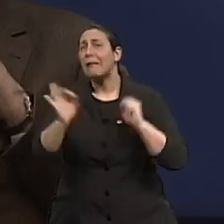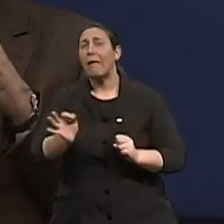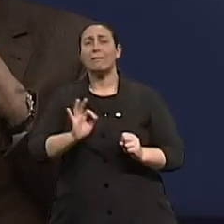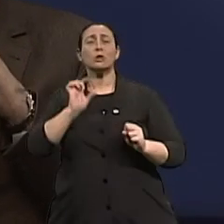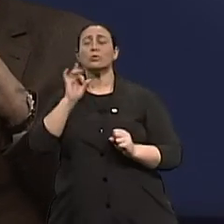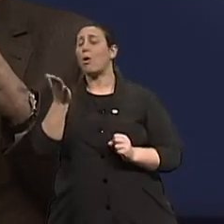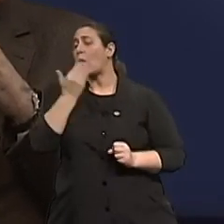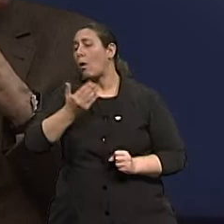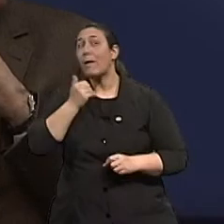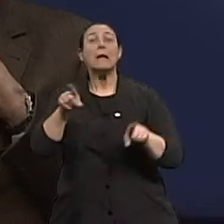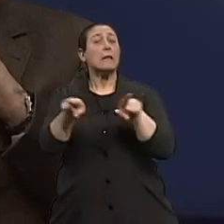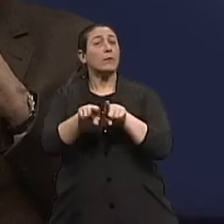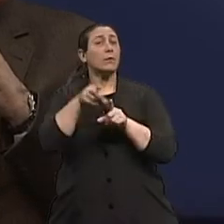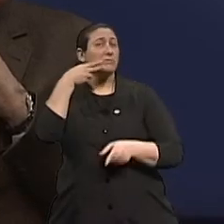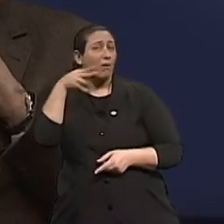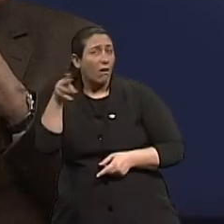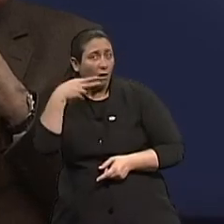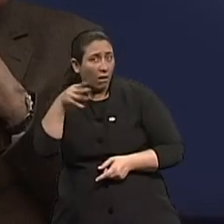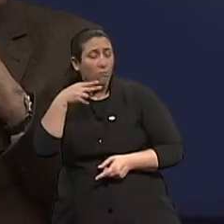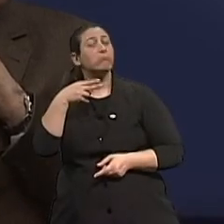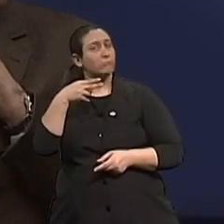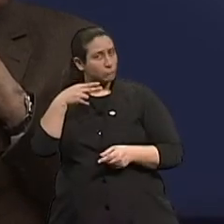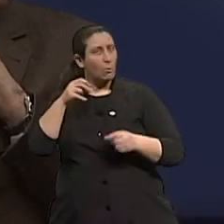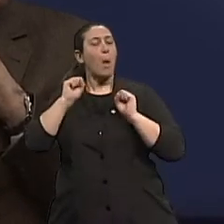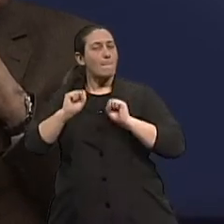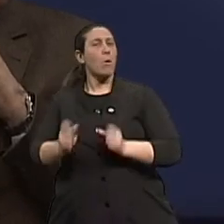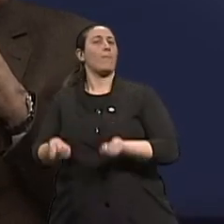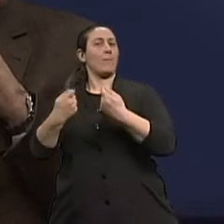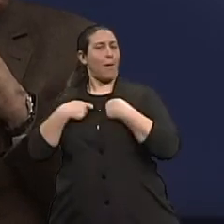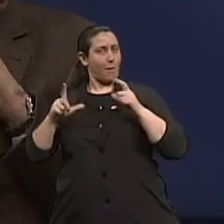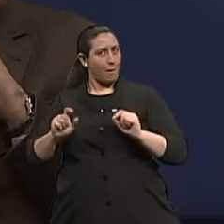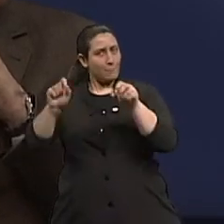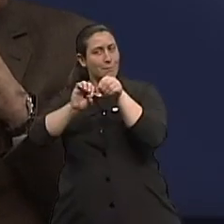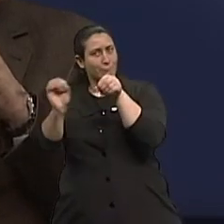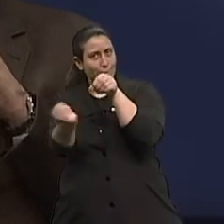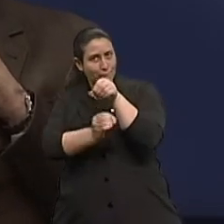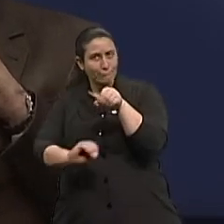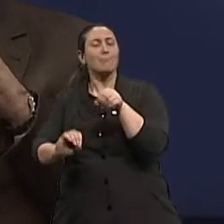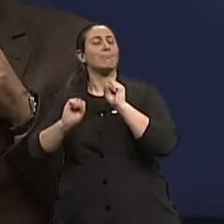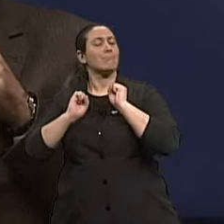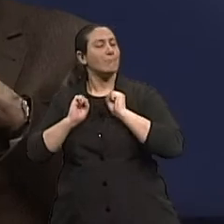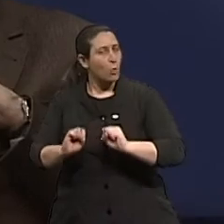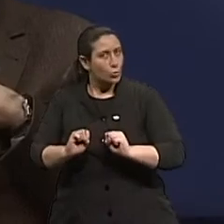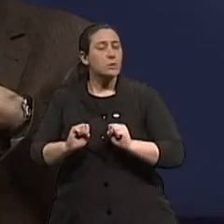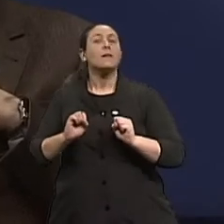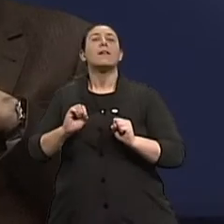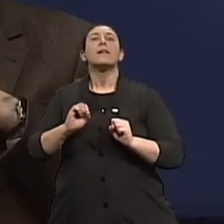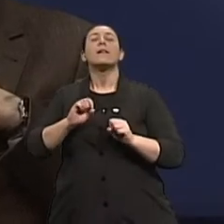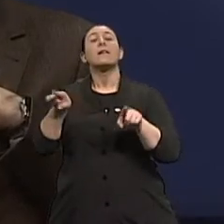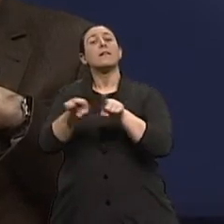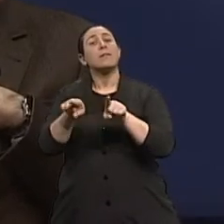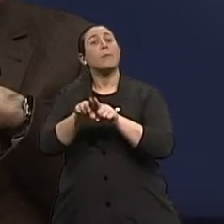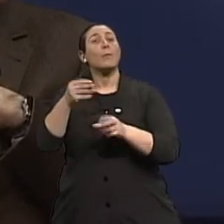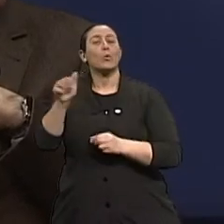Provavelmente o cigarro também tem participação no câncer de intestino. Cigarro é vilão para tudo, né? vilão. E o excesso